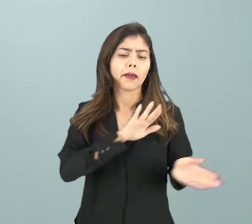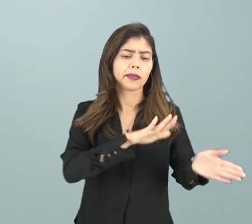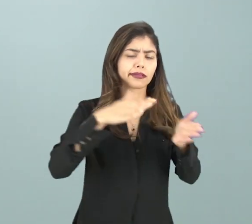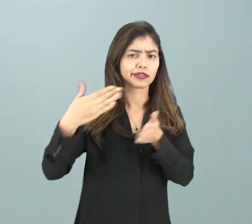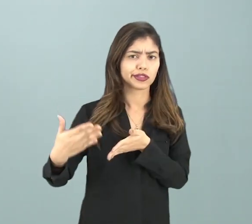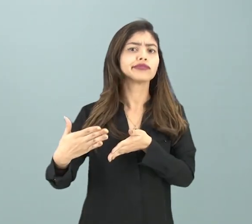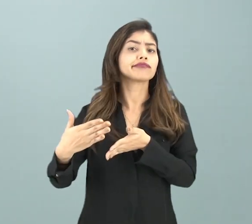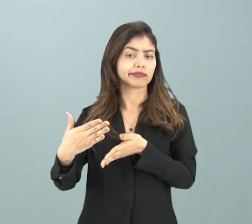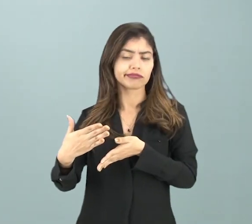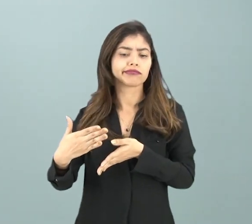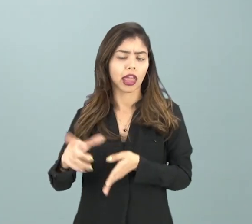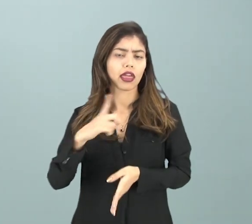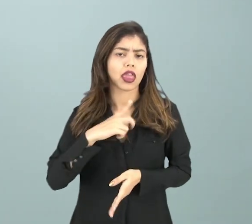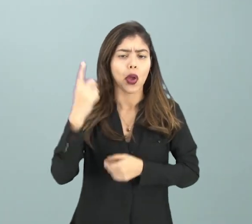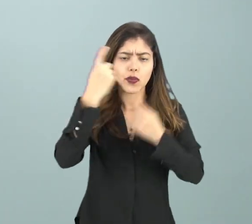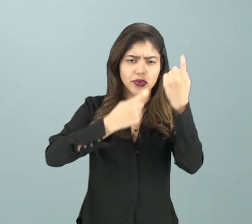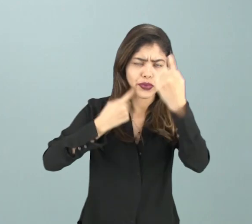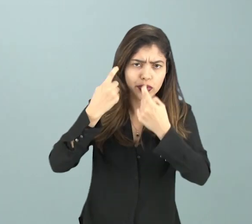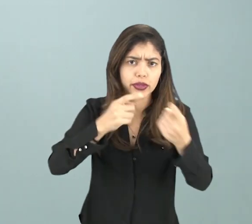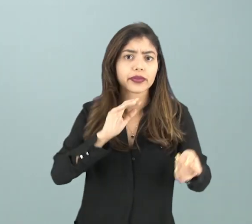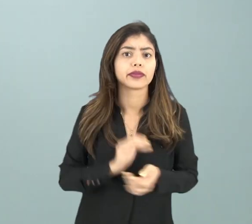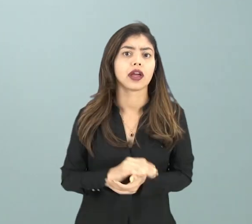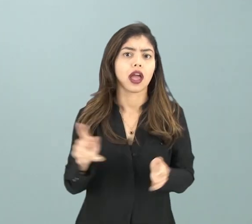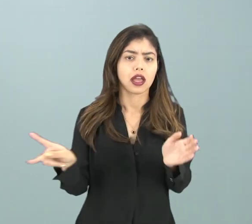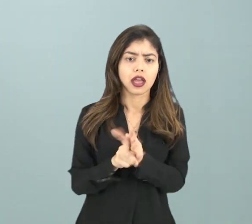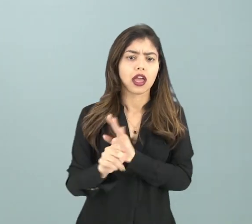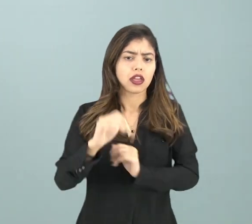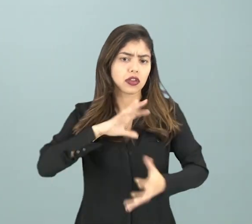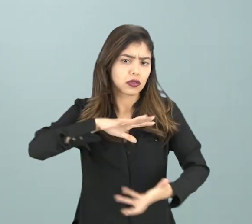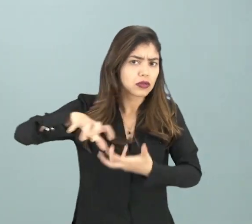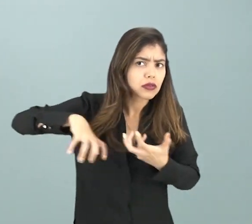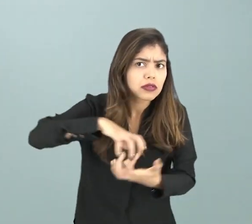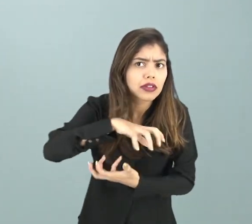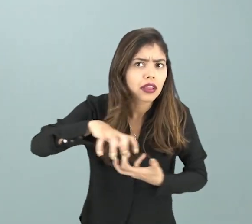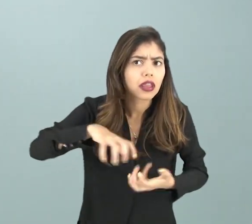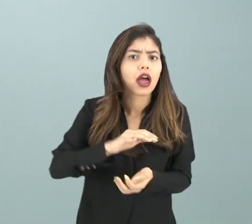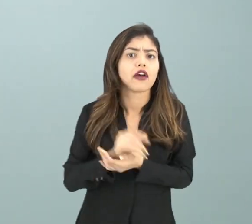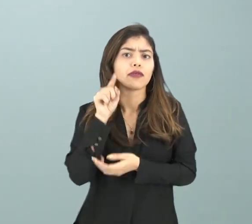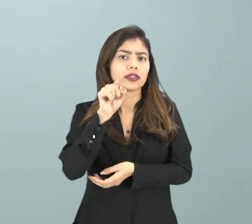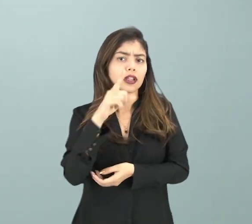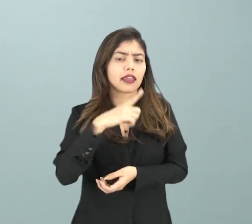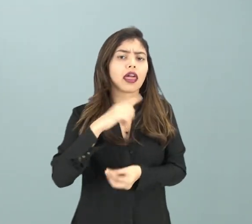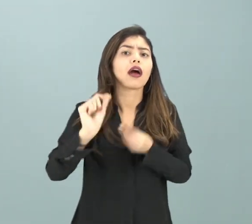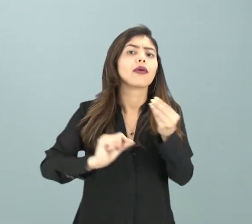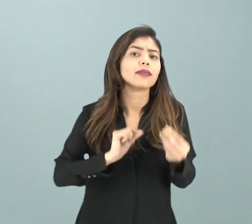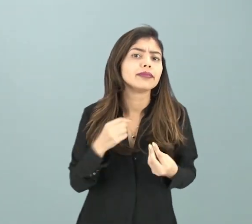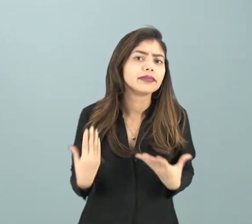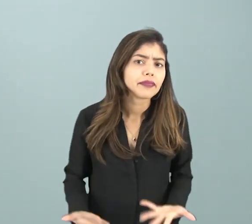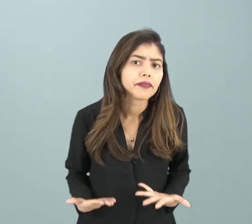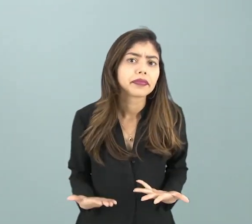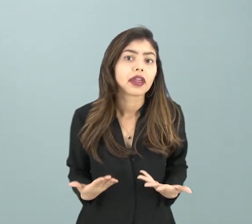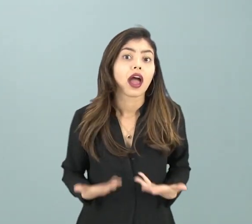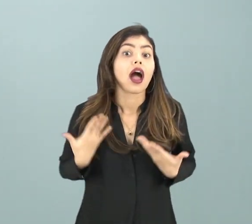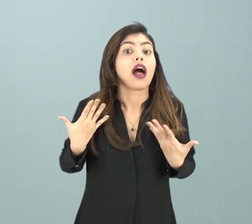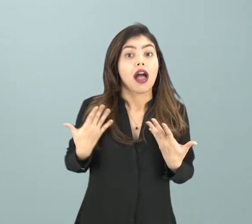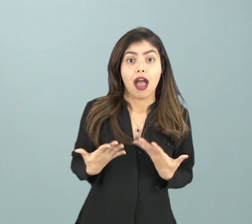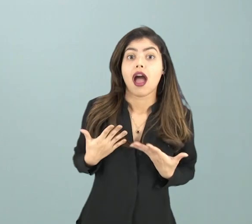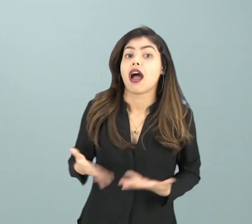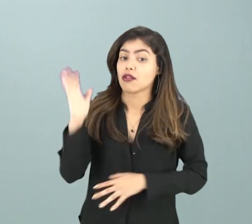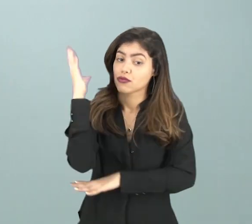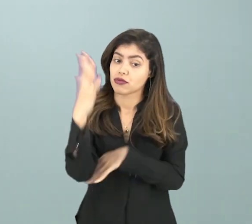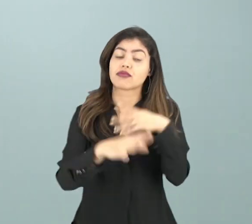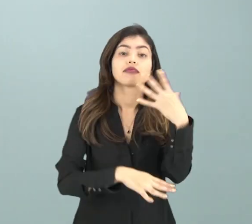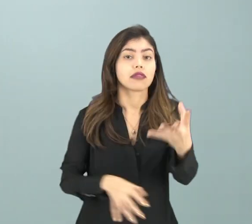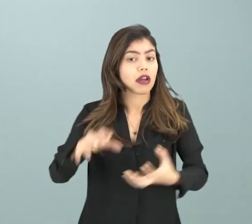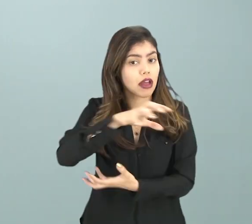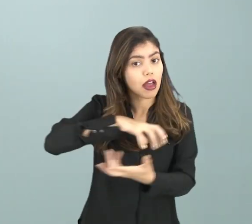partir do momento que você tem uma preocupação sustentável, você está agindo no sentido de contribuir